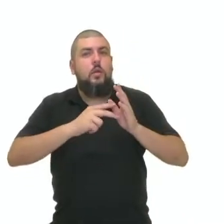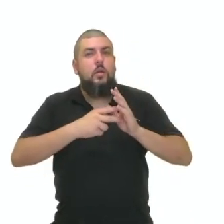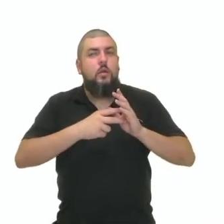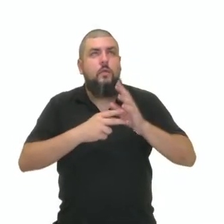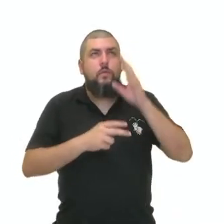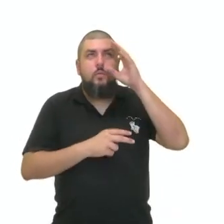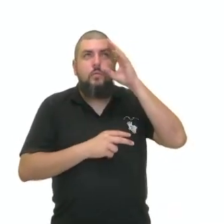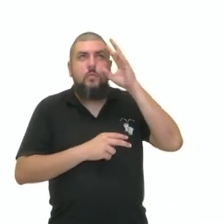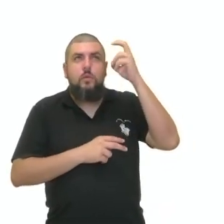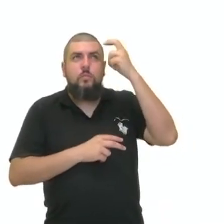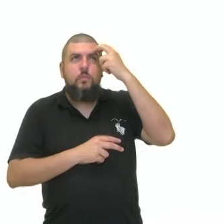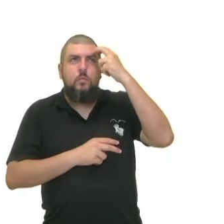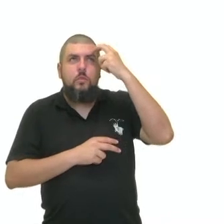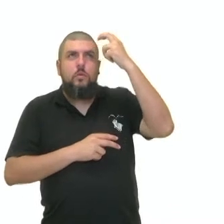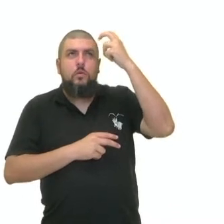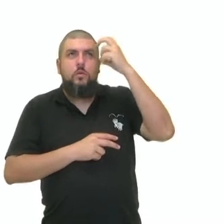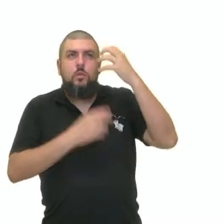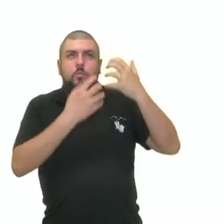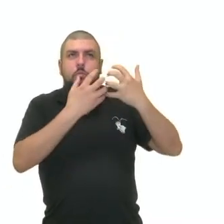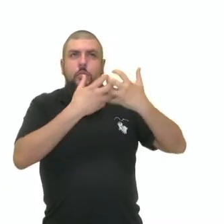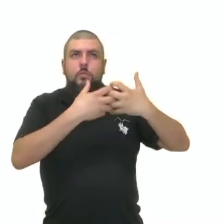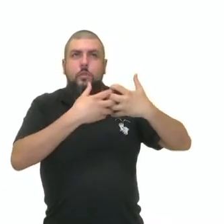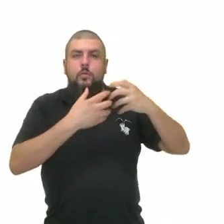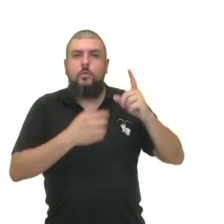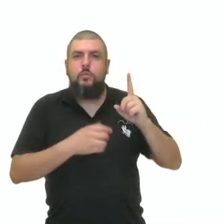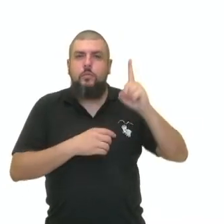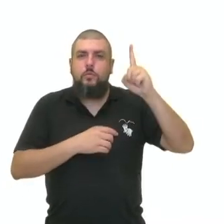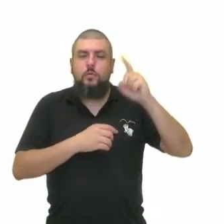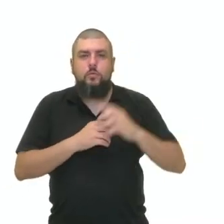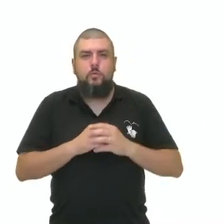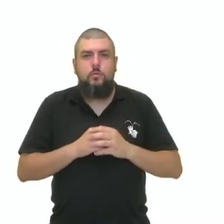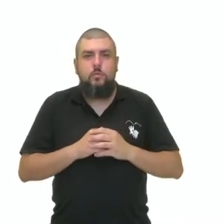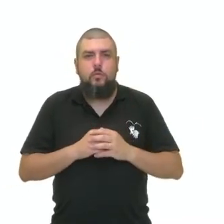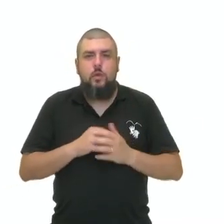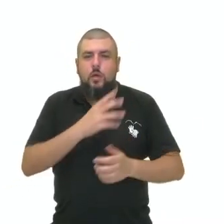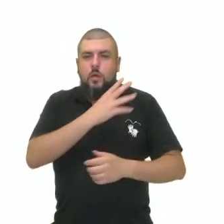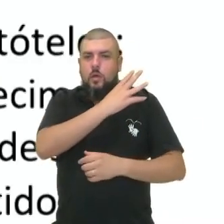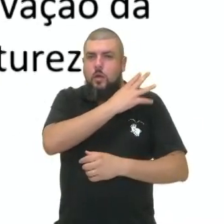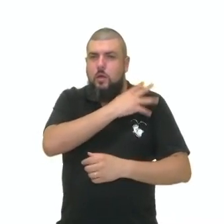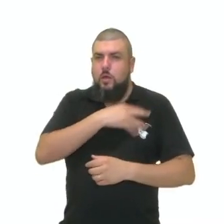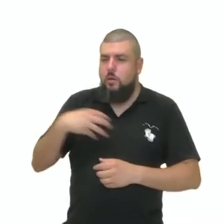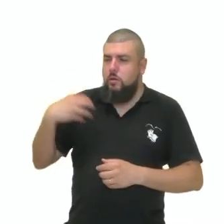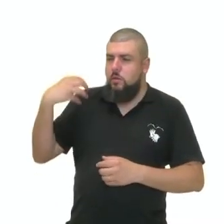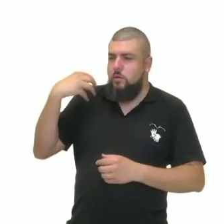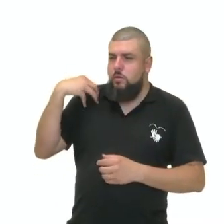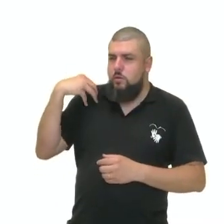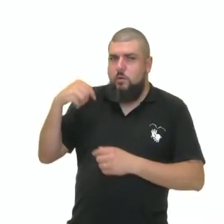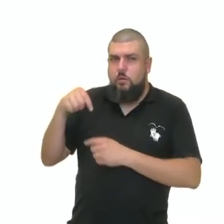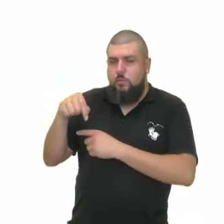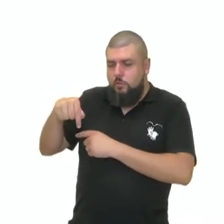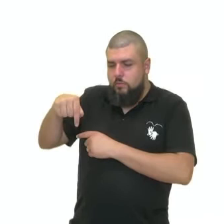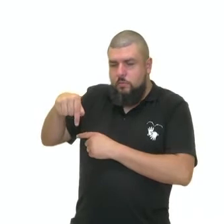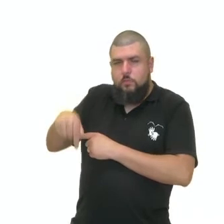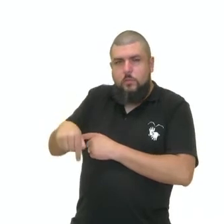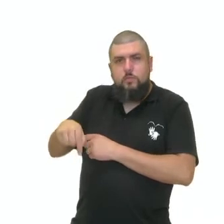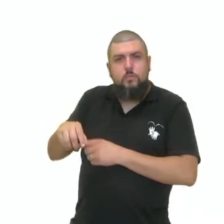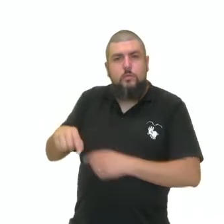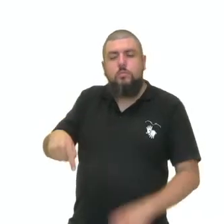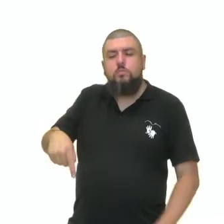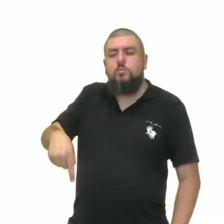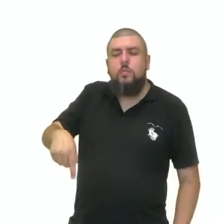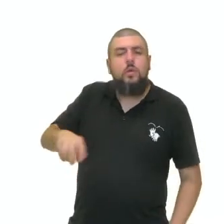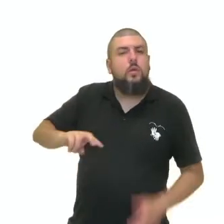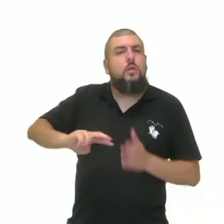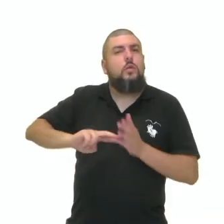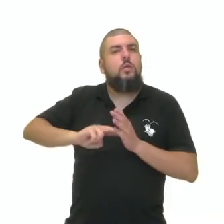mundo inteligível, nas ideias. Enquanto o Aristóteles aponta para baixo, representando que o conhecimento